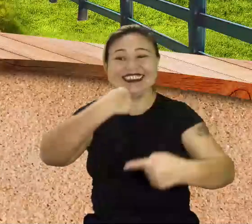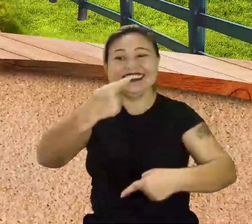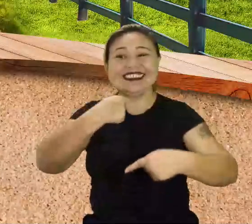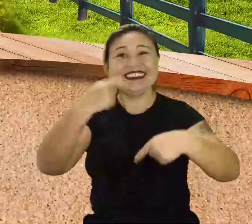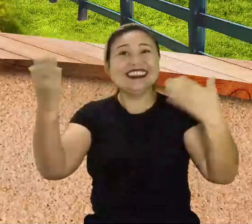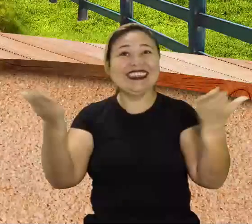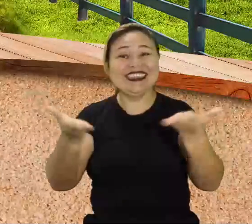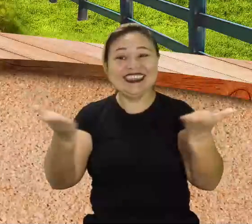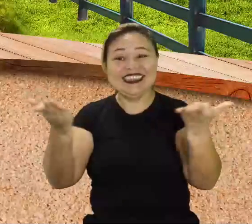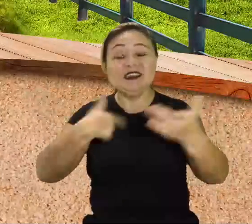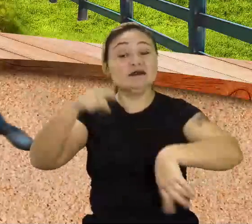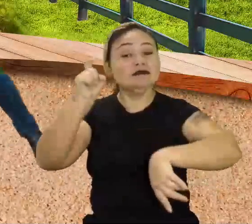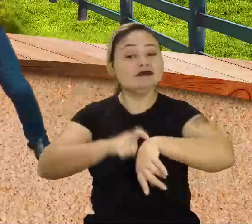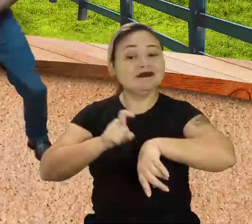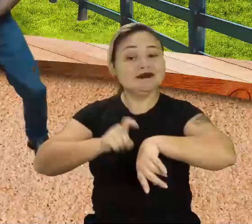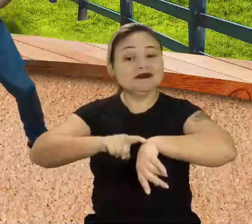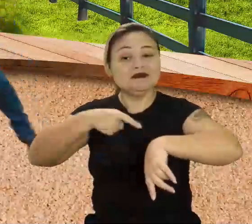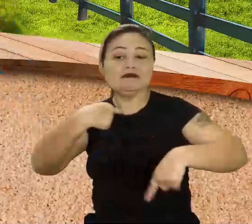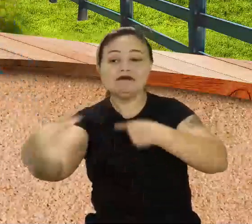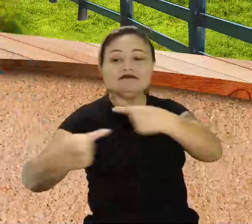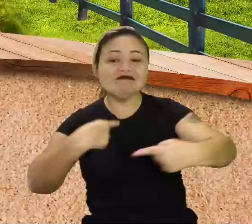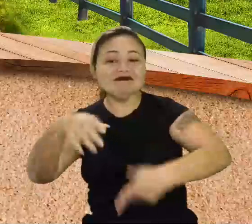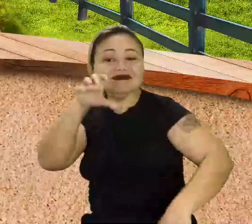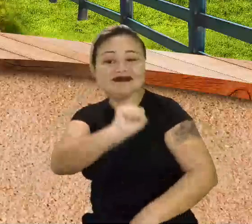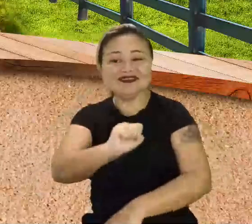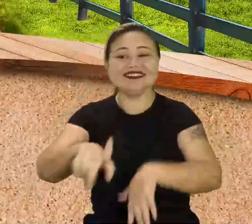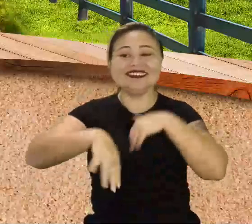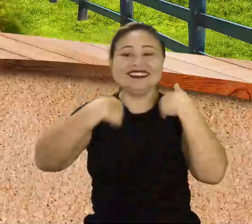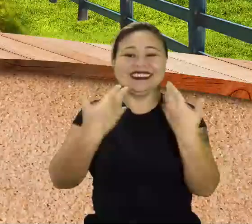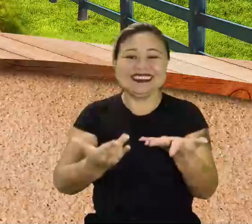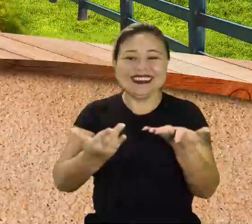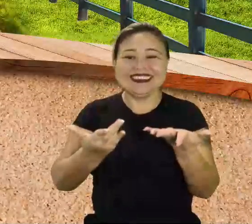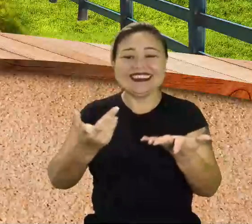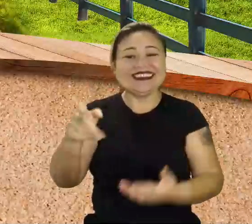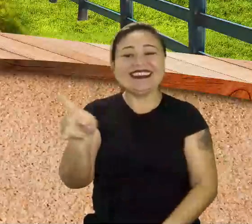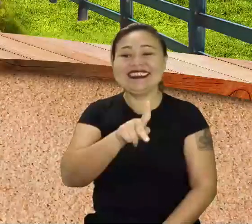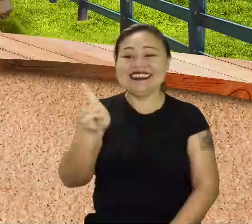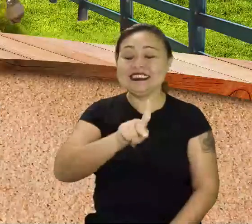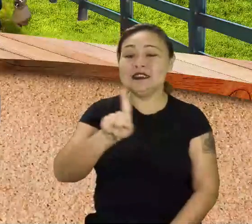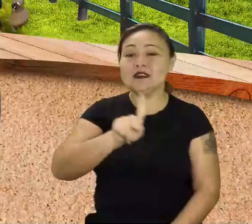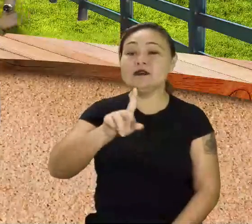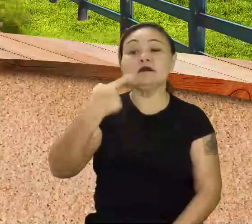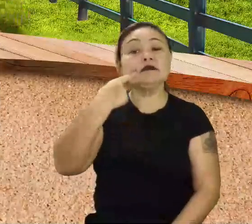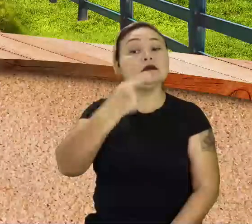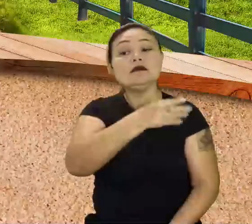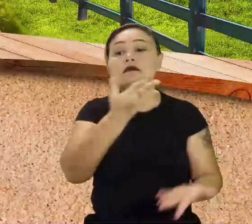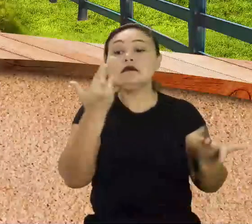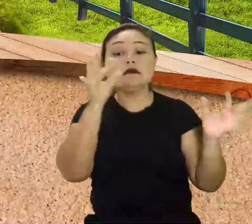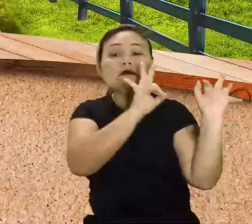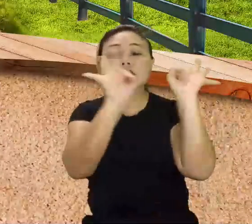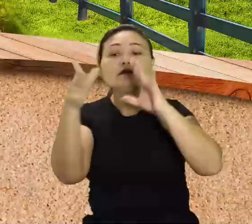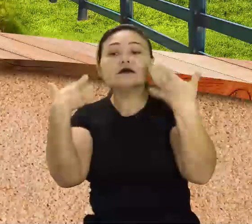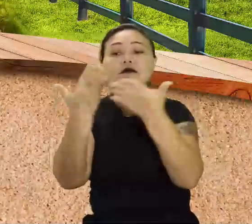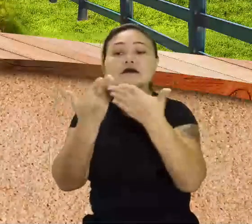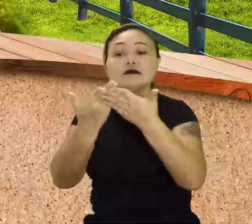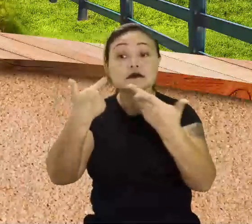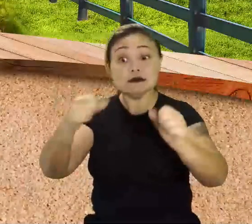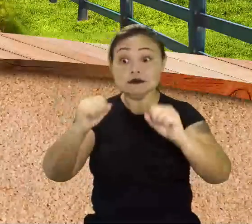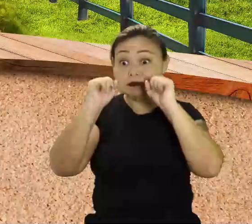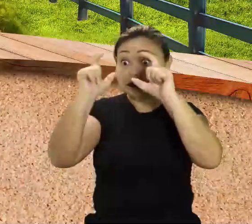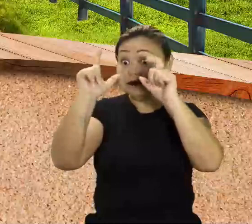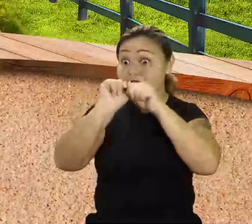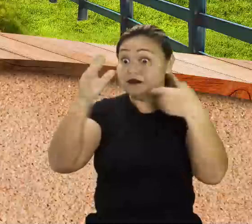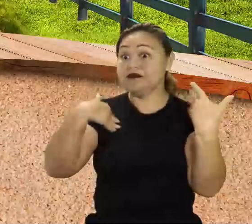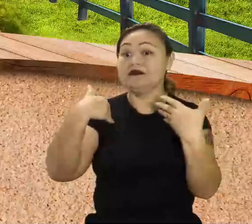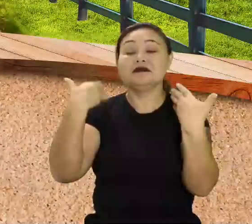porque agora chegamos no momento do bate-bola-jogo-rápido. Professor, o nós vimos na aula? Presta atenção, porque agora,